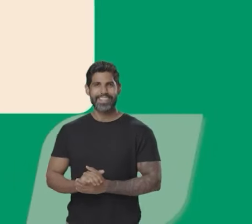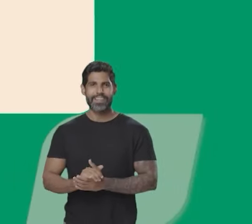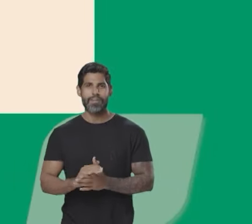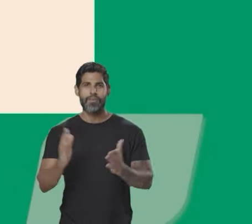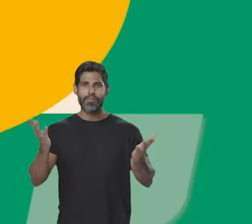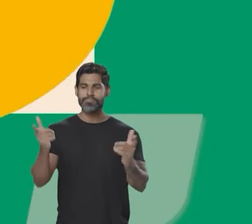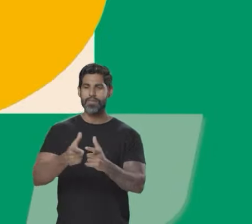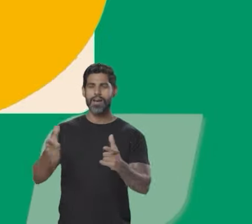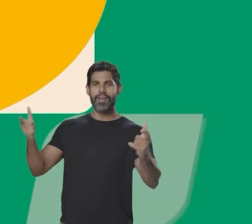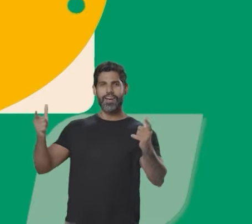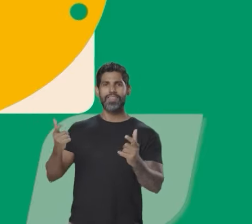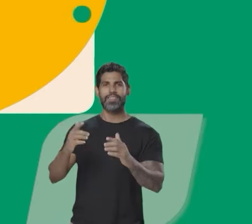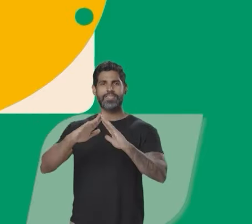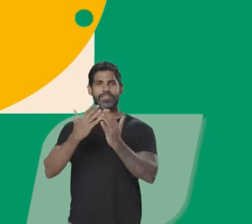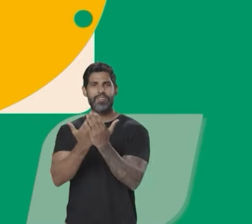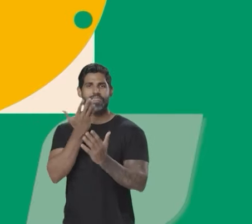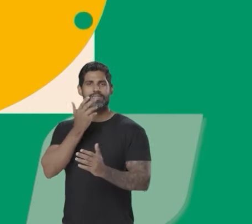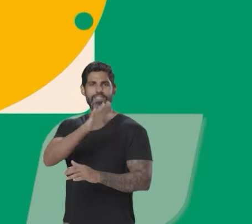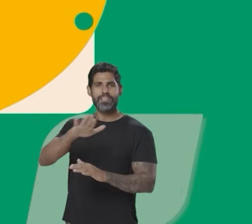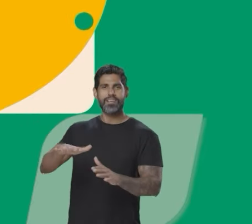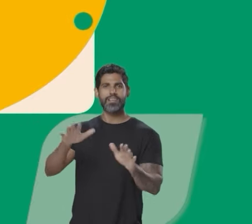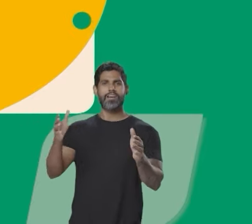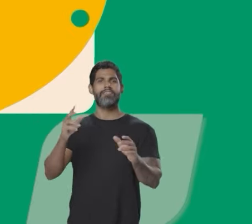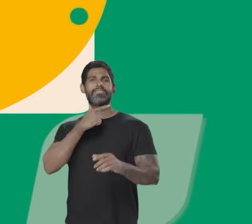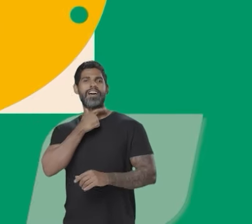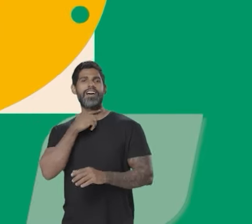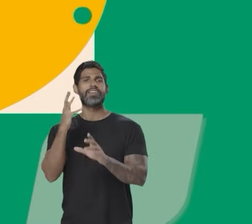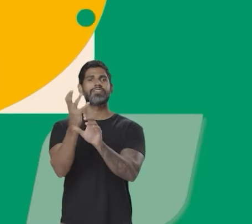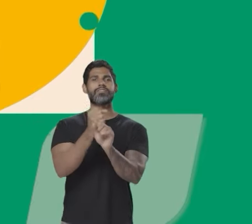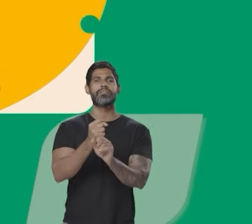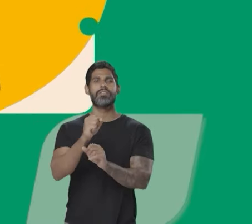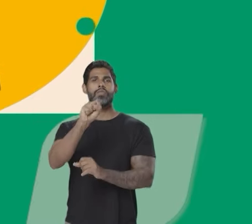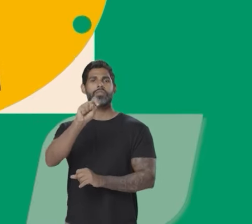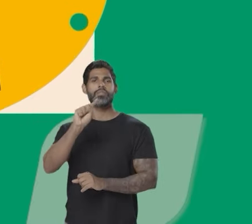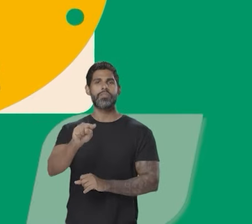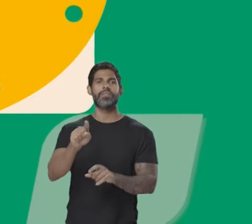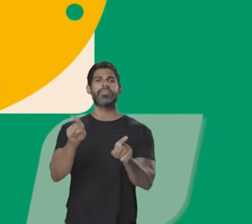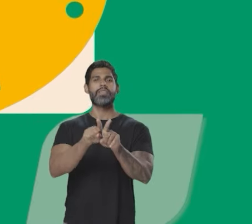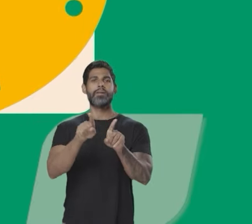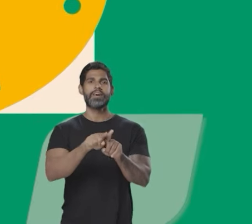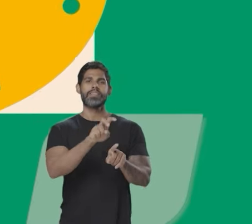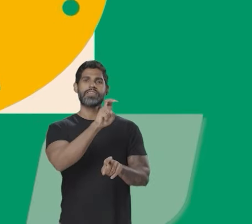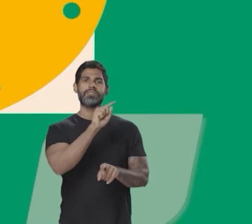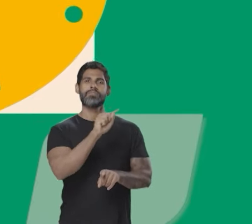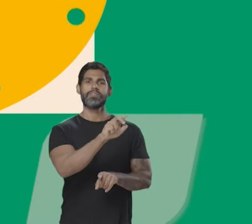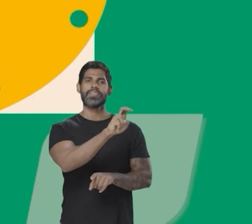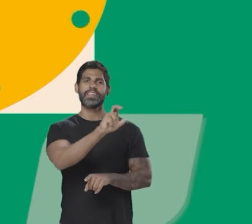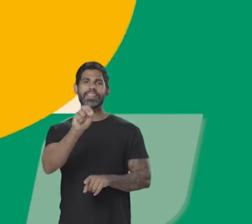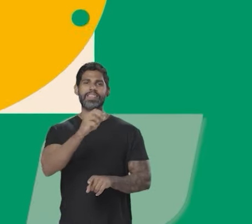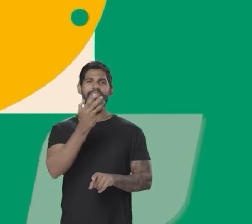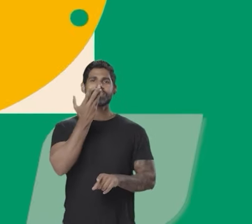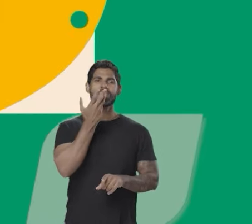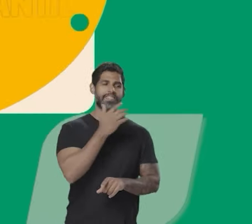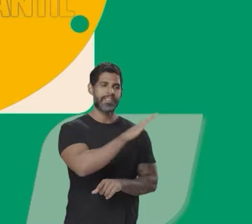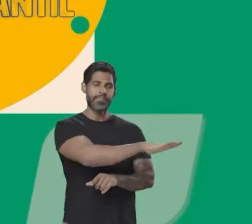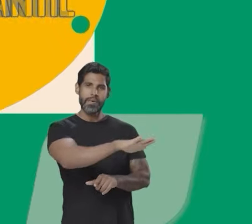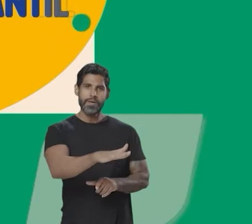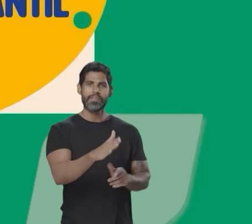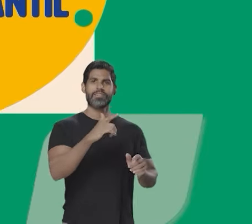creches na prefeitura de